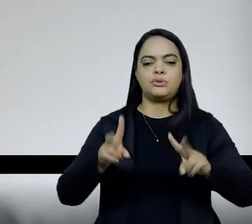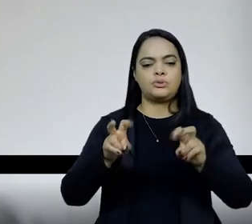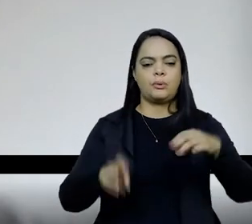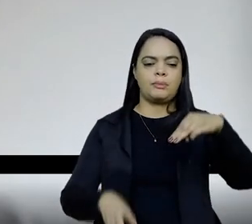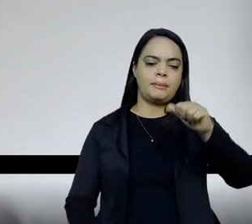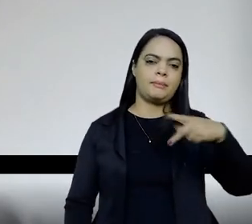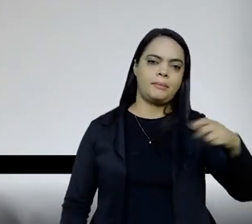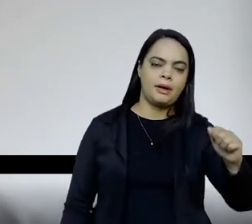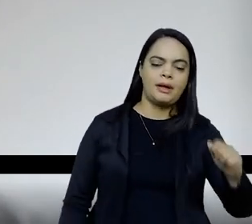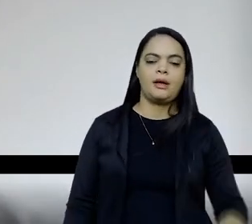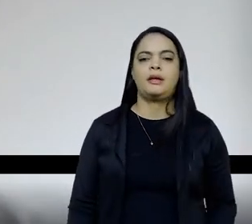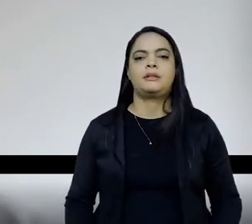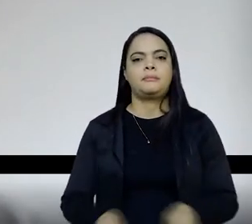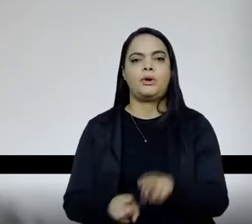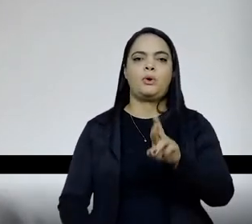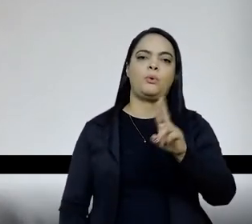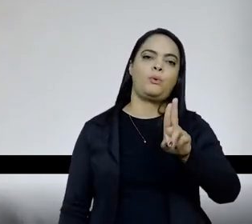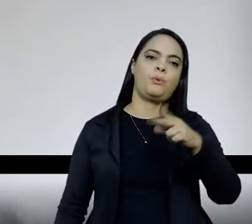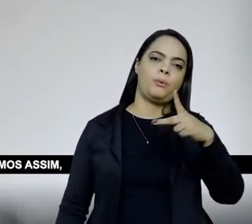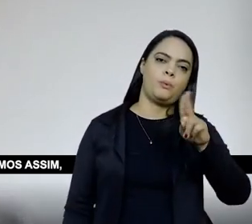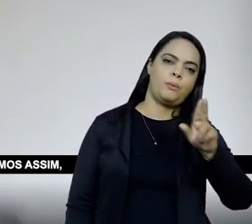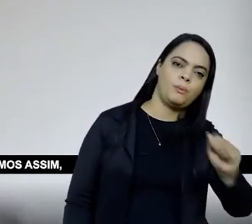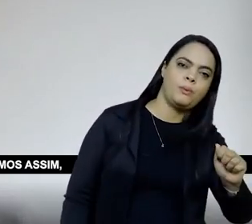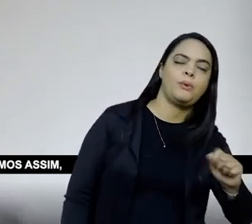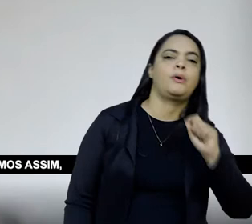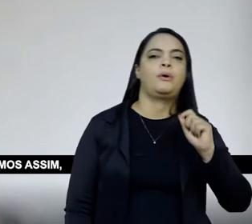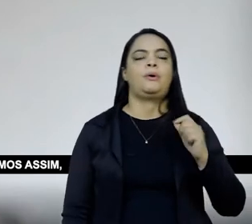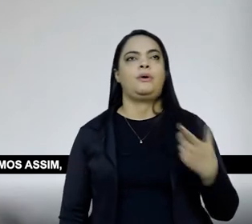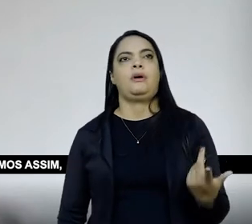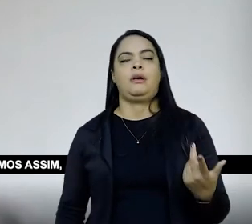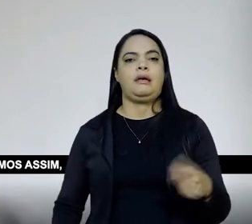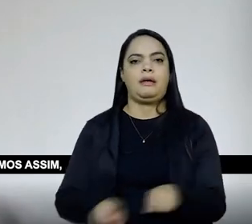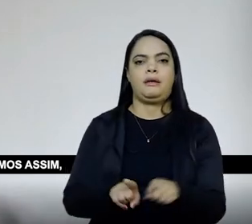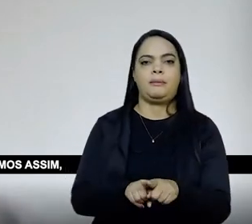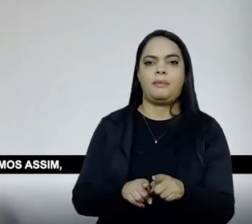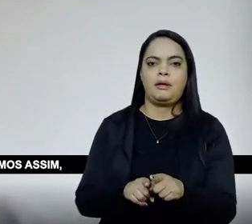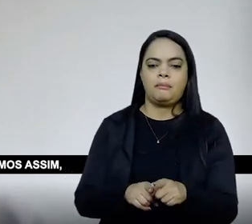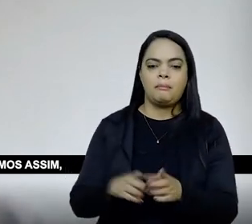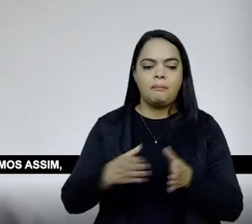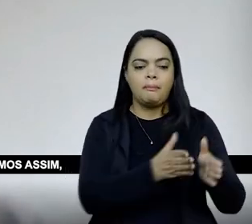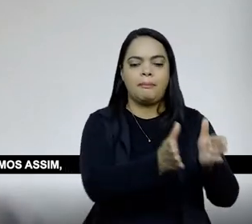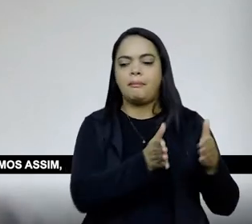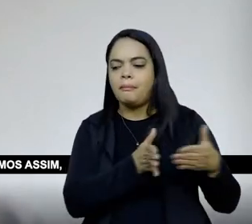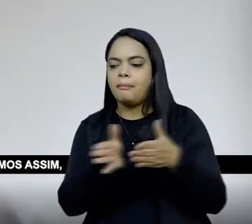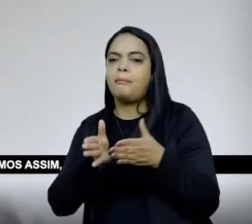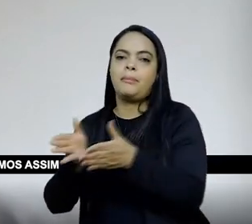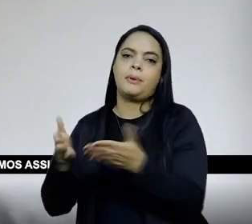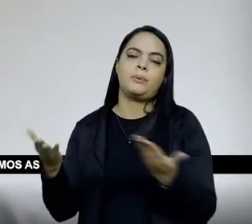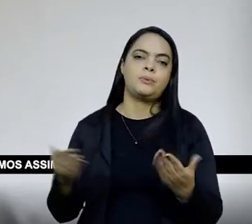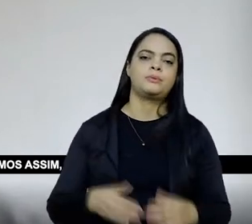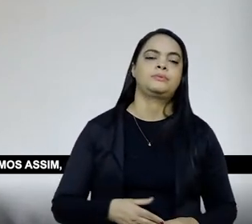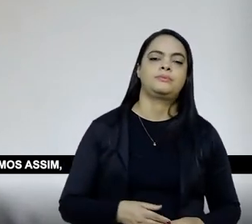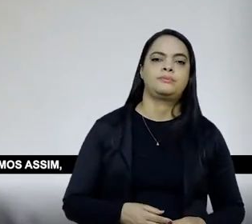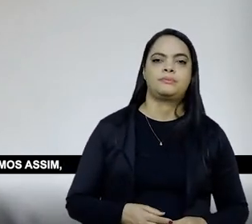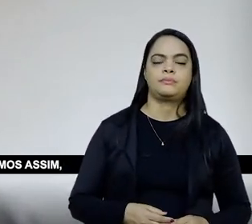falou muito em rua, falou muito em percurso quando estava falando nas trilhas para dar conta, e